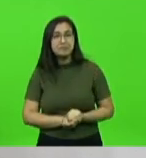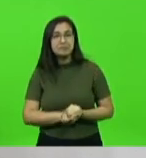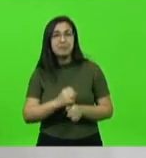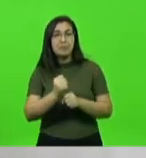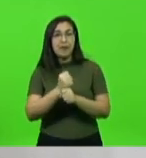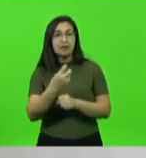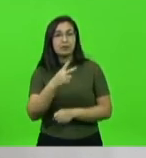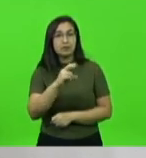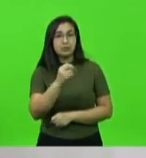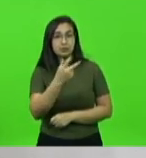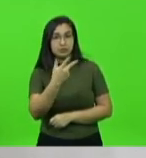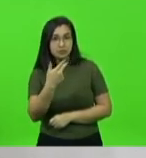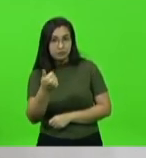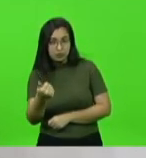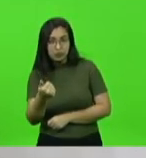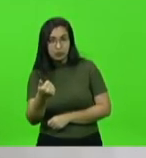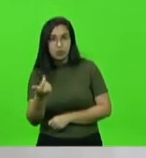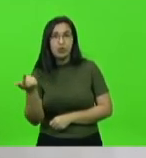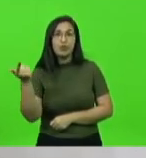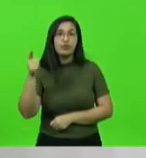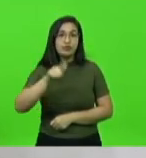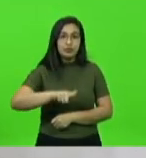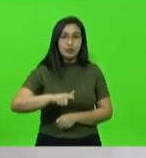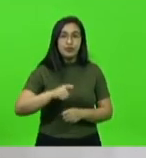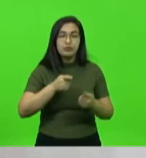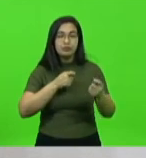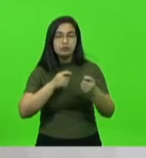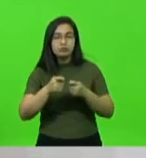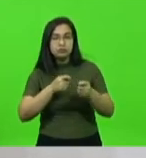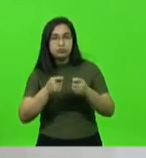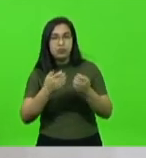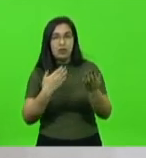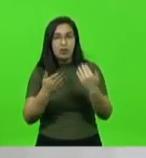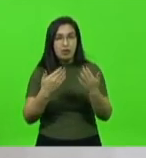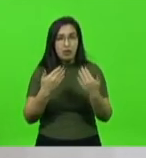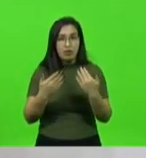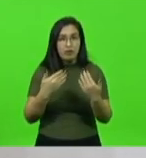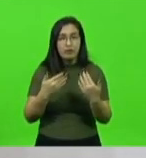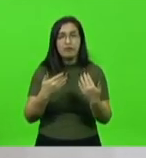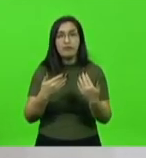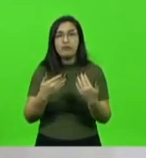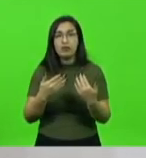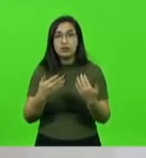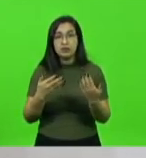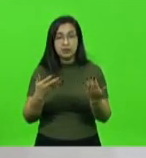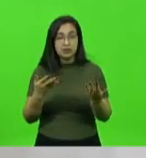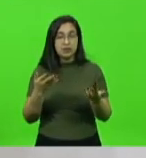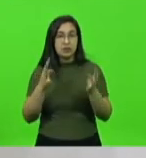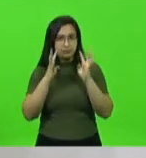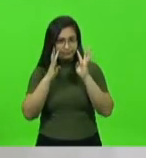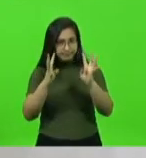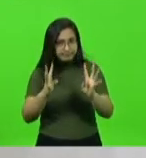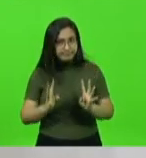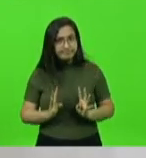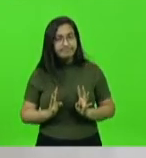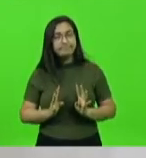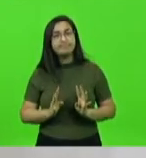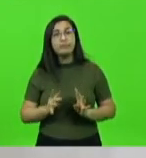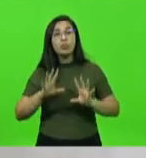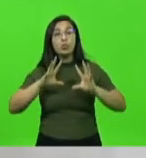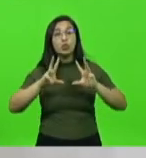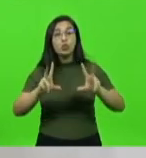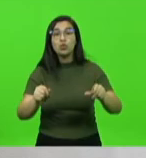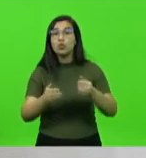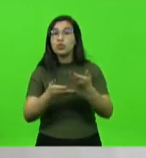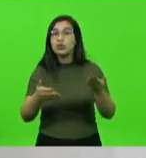após a retomada das negociações, presto bem atenção nisso, este ano, após retomar as negociações, todas as